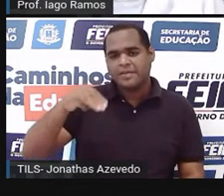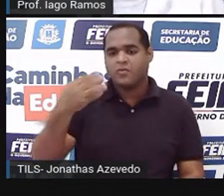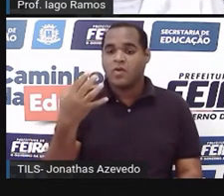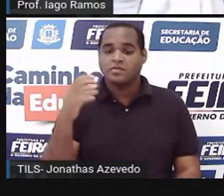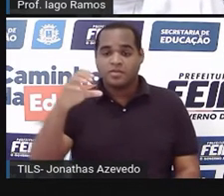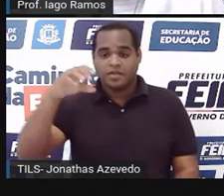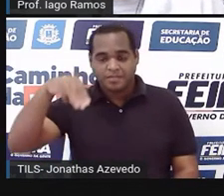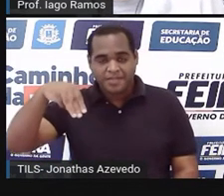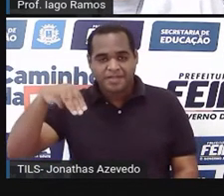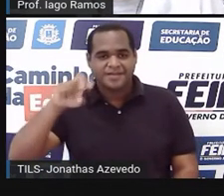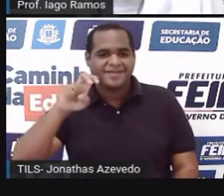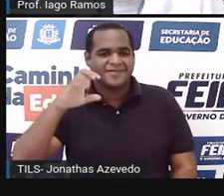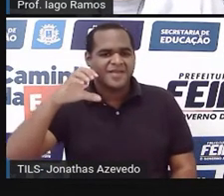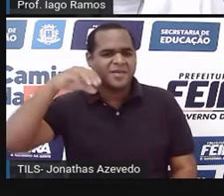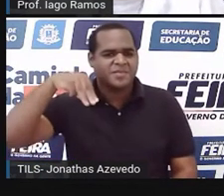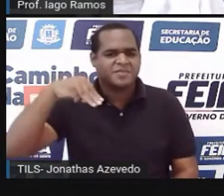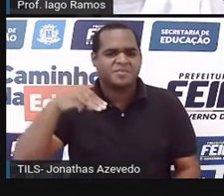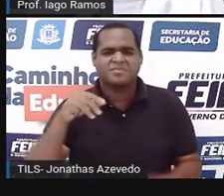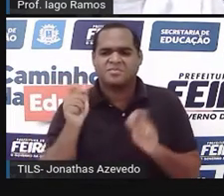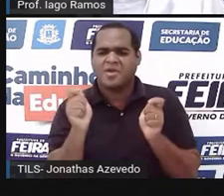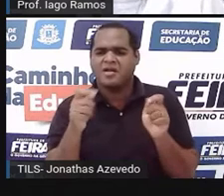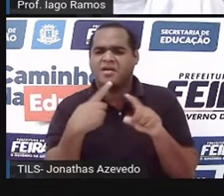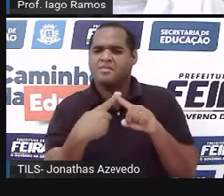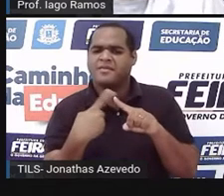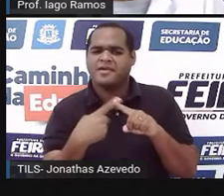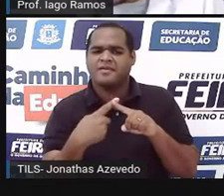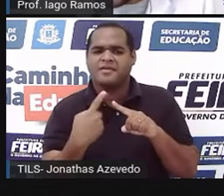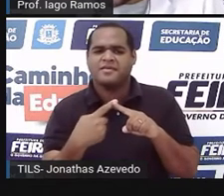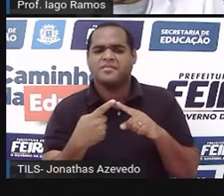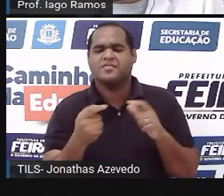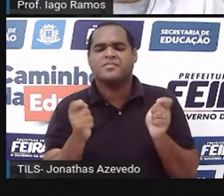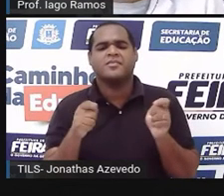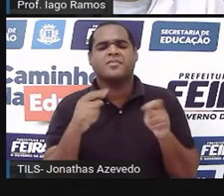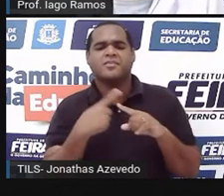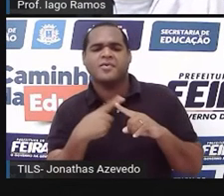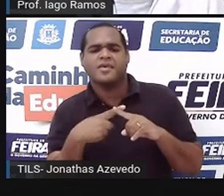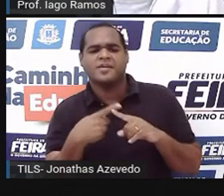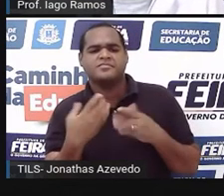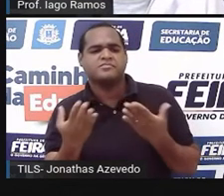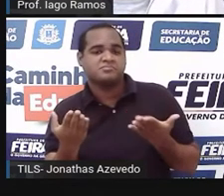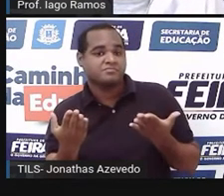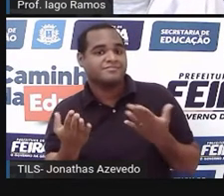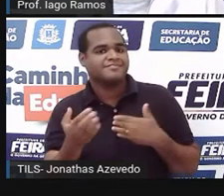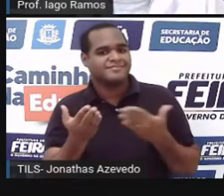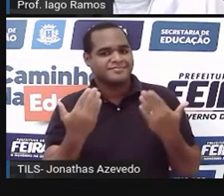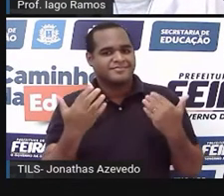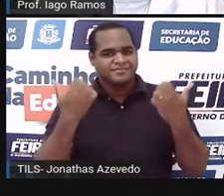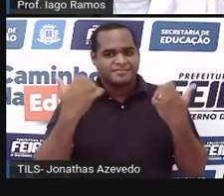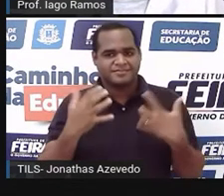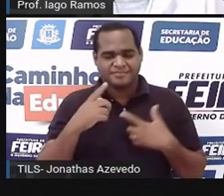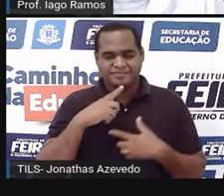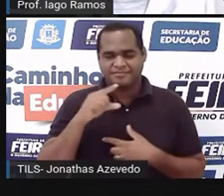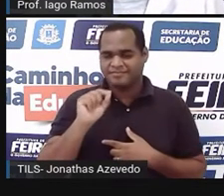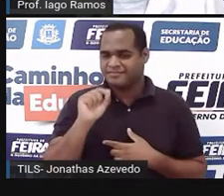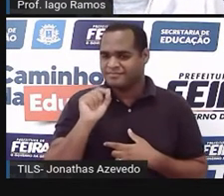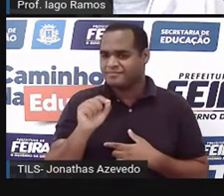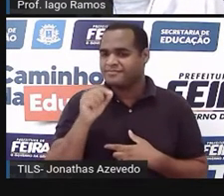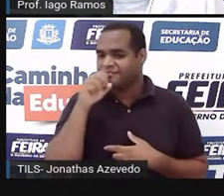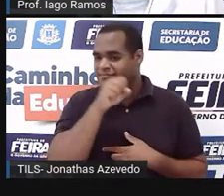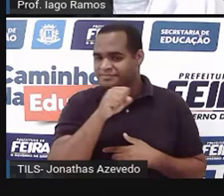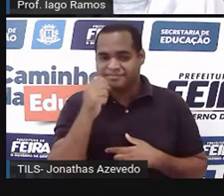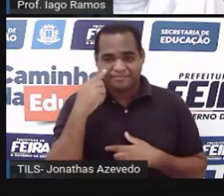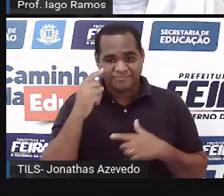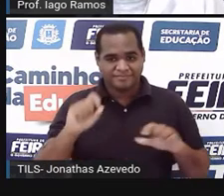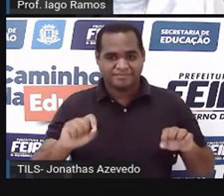centímetros e 5 centímetros? Por que que é possível? Por que que dá para fazer? Vem comigo, porque a gente vai fazer um rascunho na